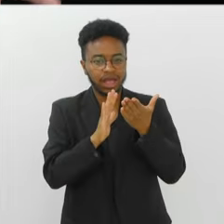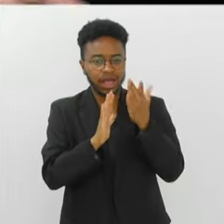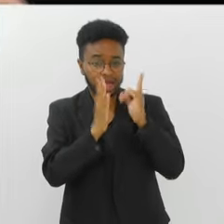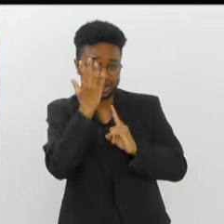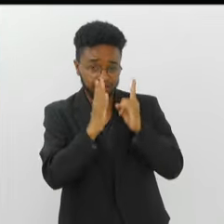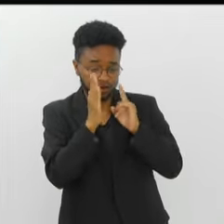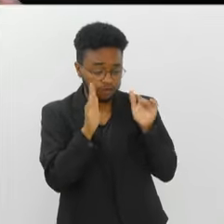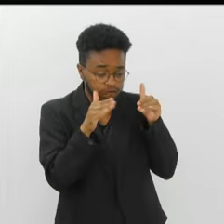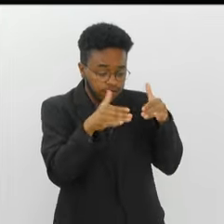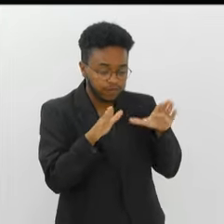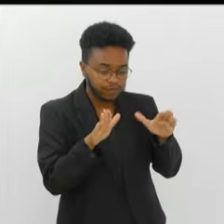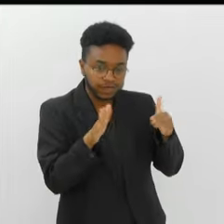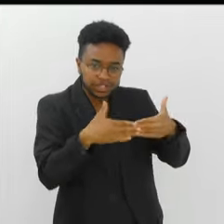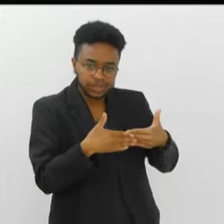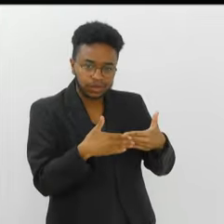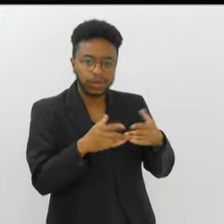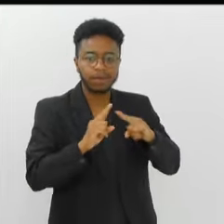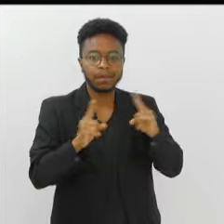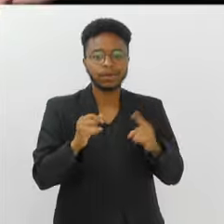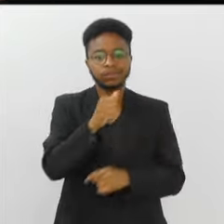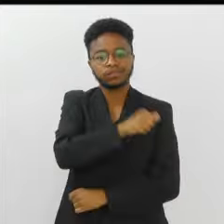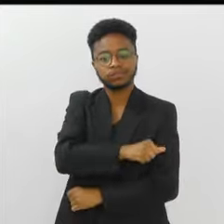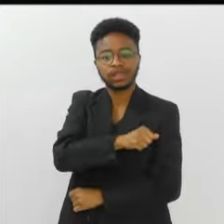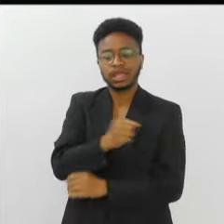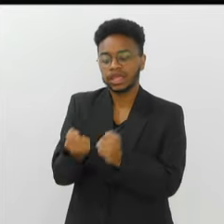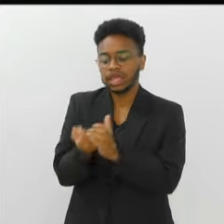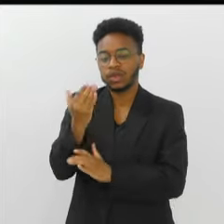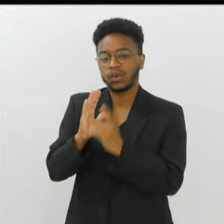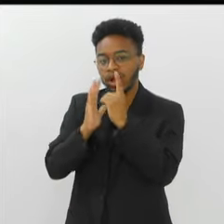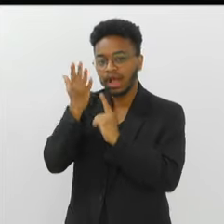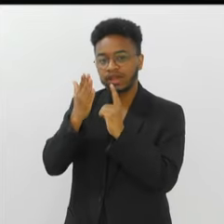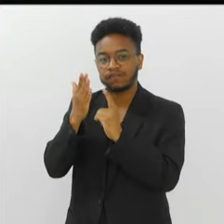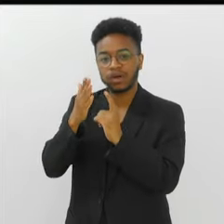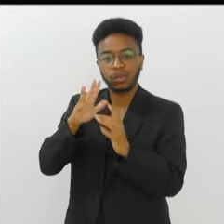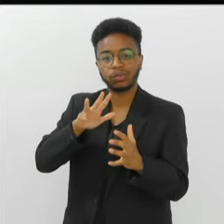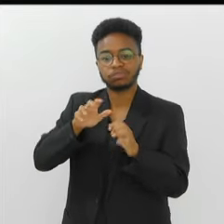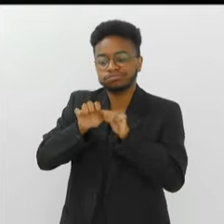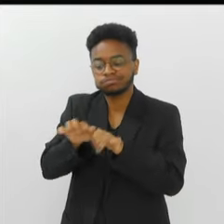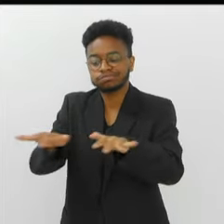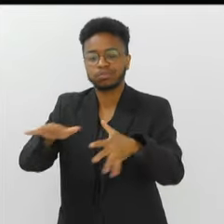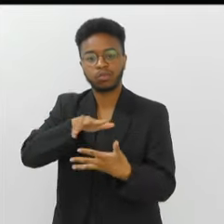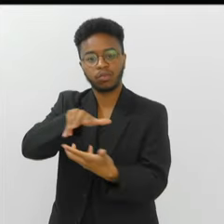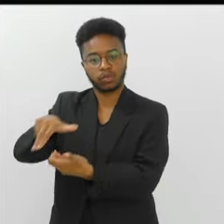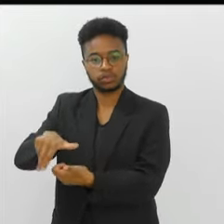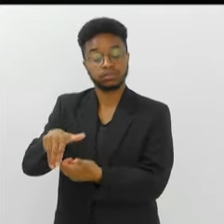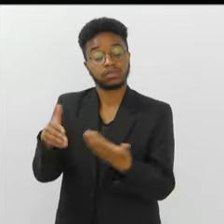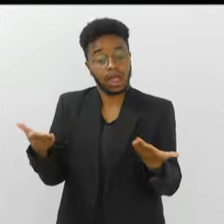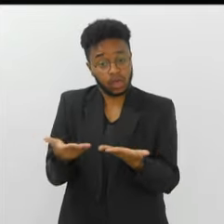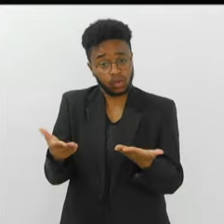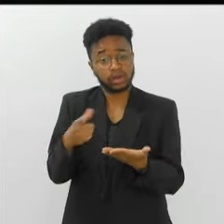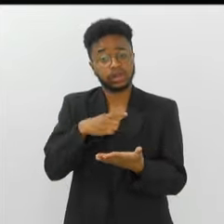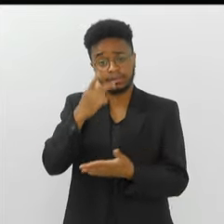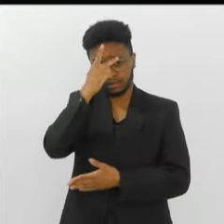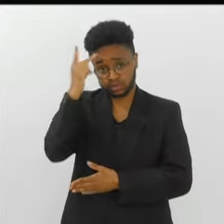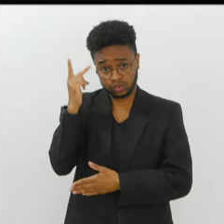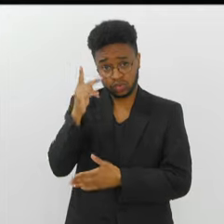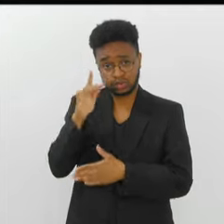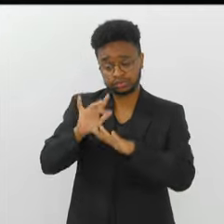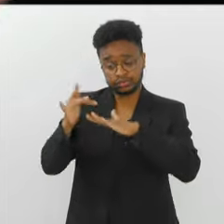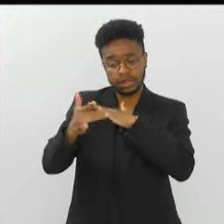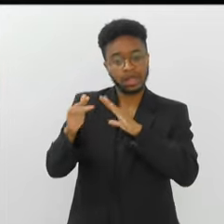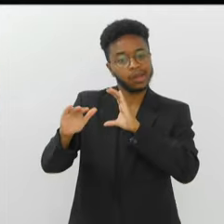Carnaval para si e o Rio faz Carnaval para o mundo. Tanto que hoje tem pessoas que me abordam nas nossas redes sociais e dizem, olha, eu não te conhecia,